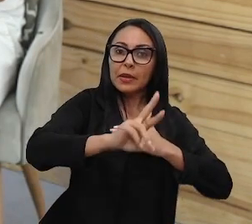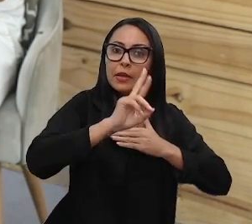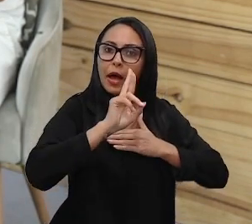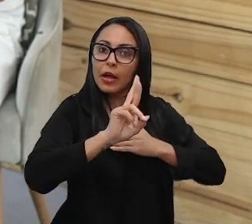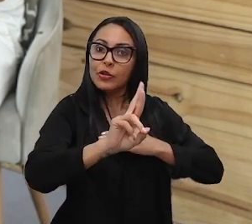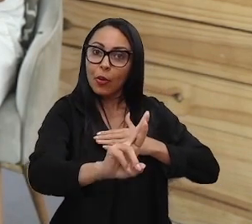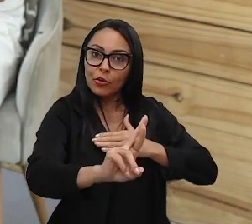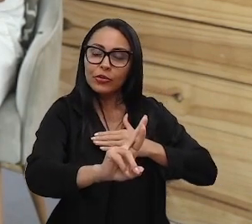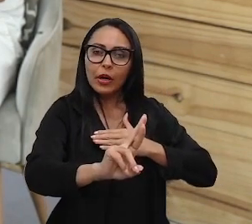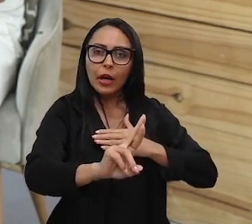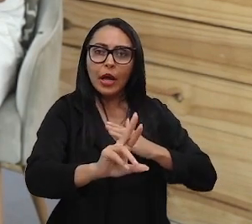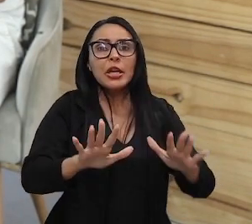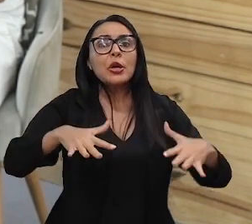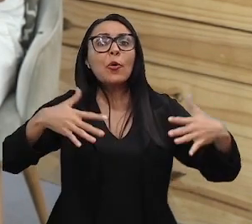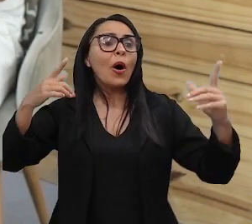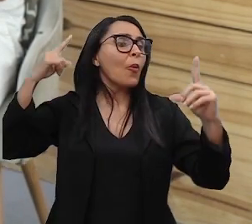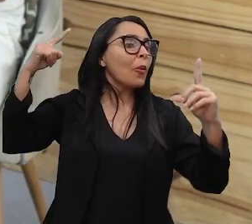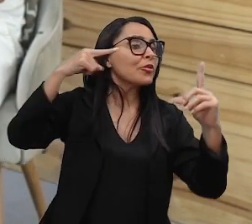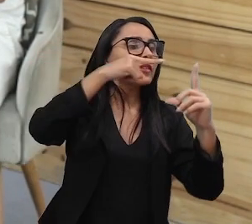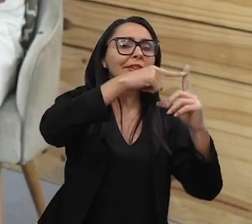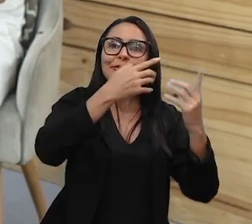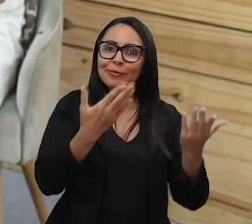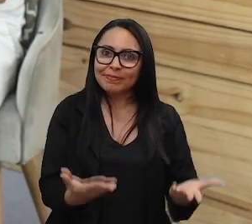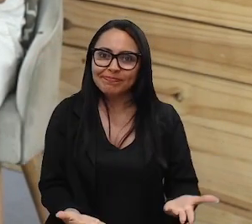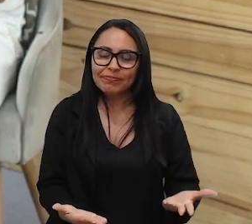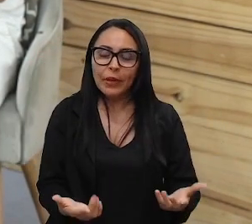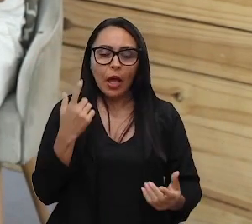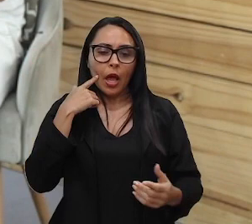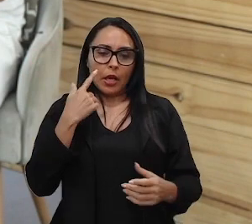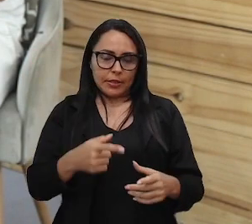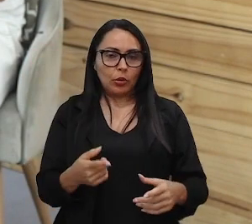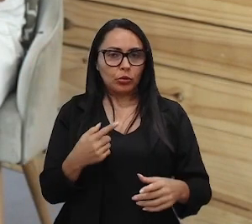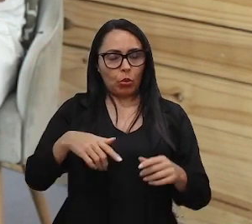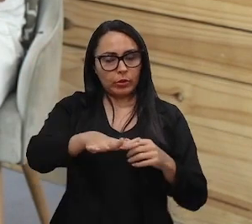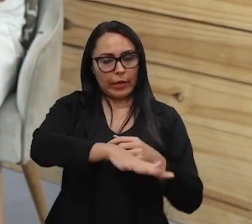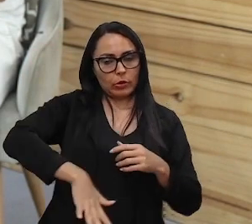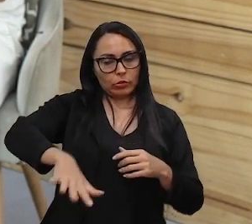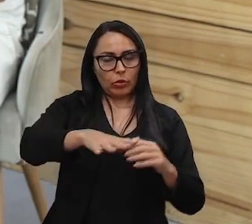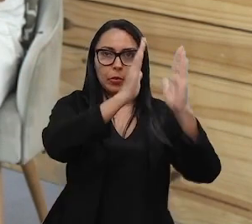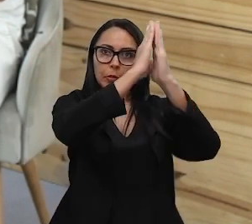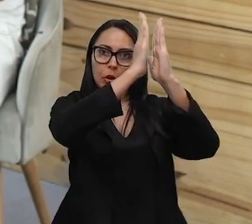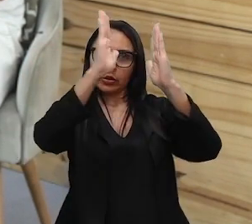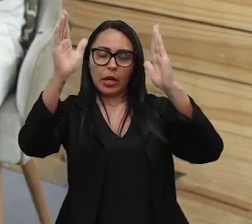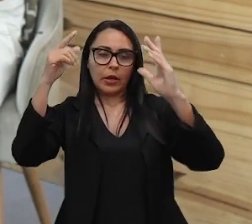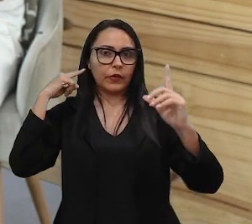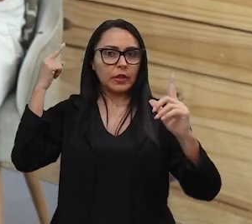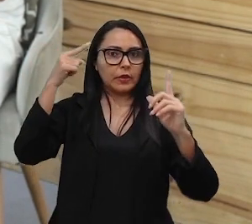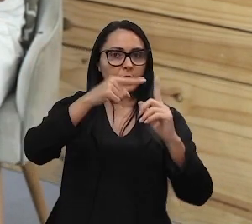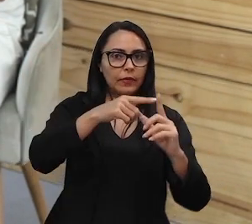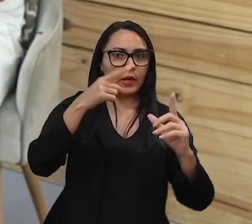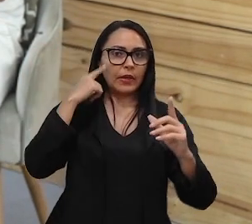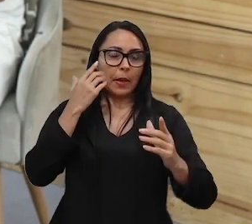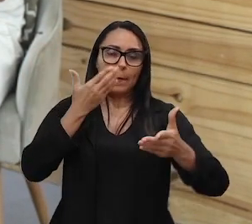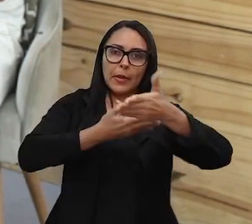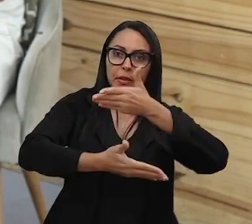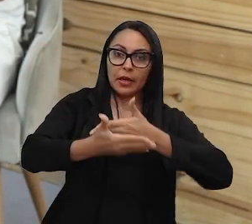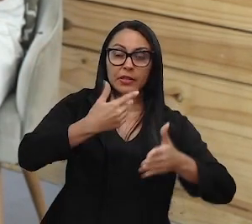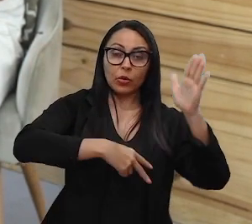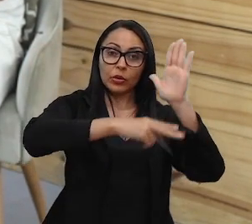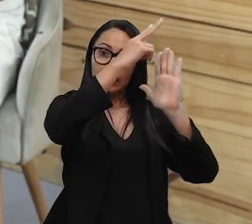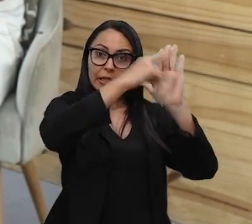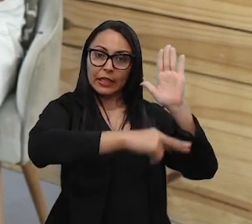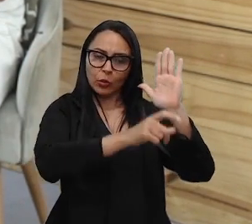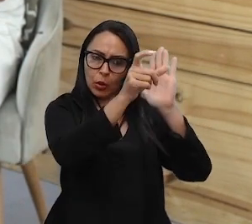e também eu saber qual é o objetivo, né? Se eu estou dentro de uma biblioteca e o objetivo é fazer mediação de leitura com os